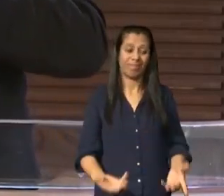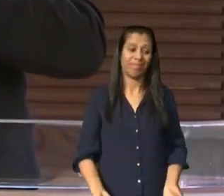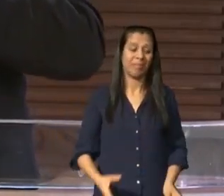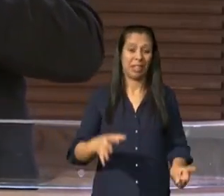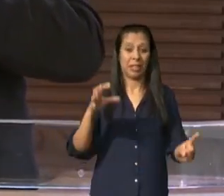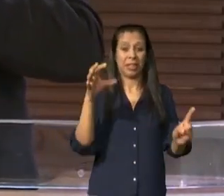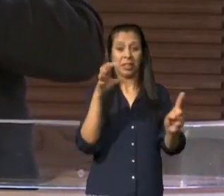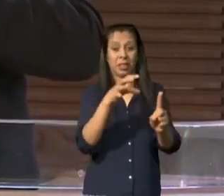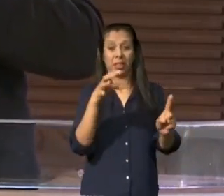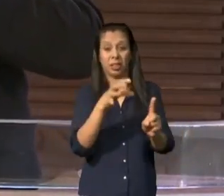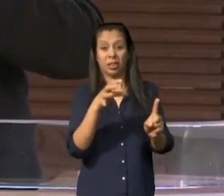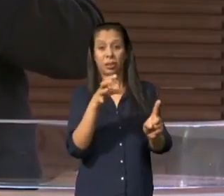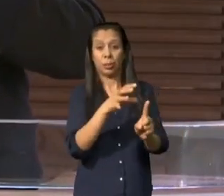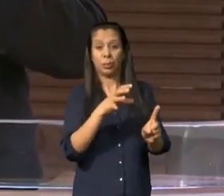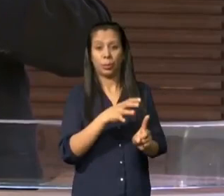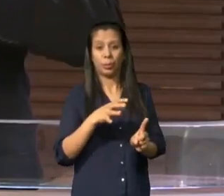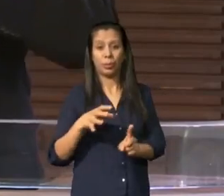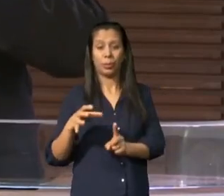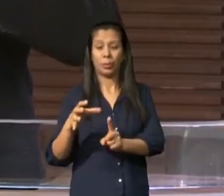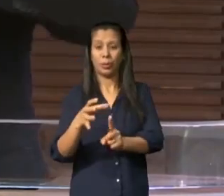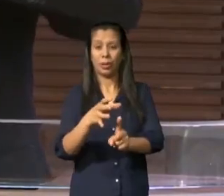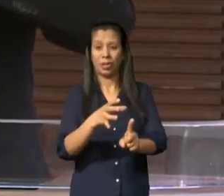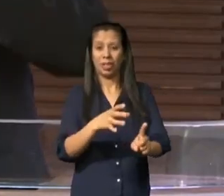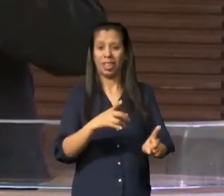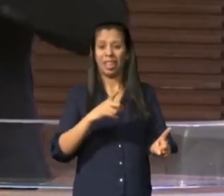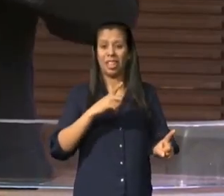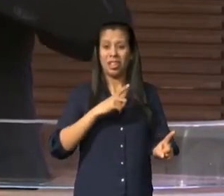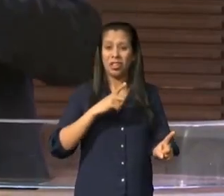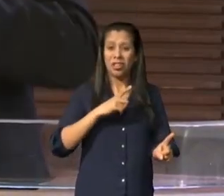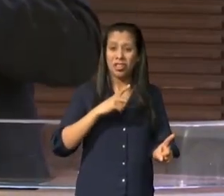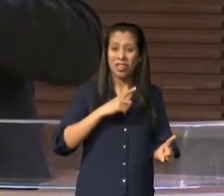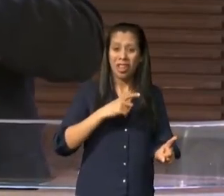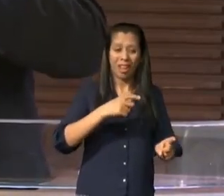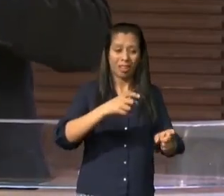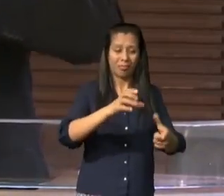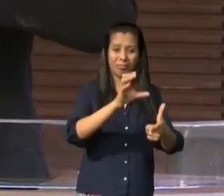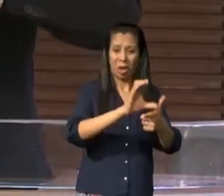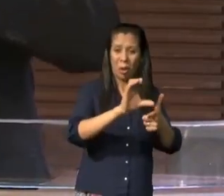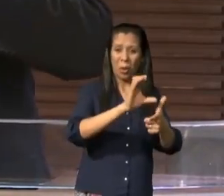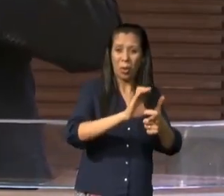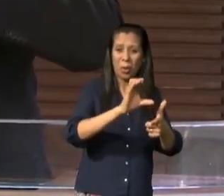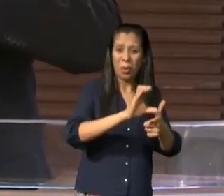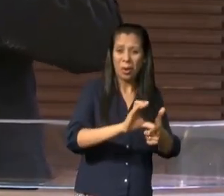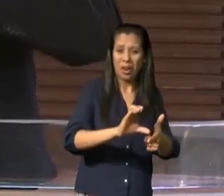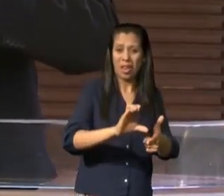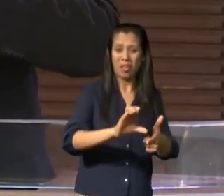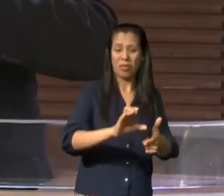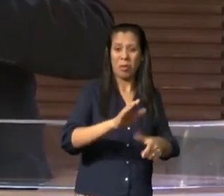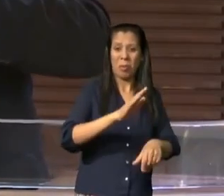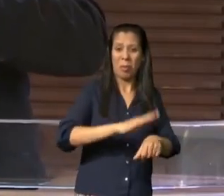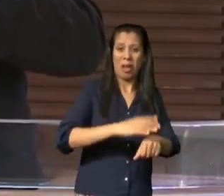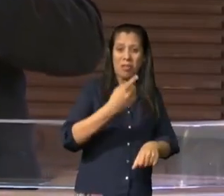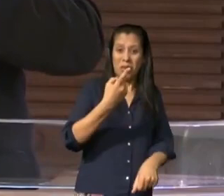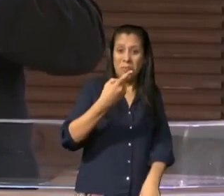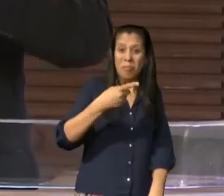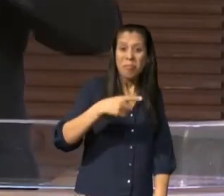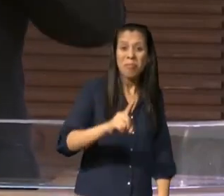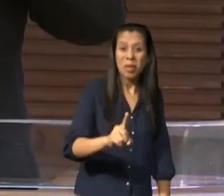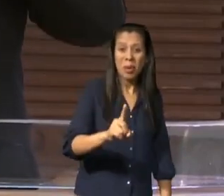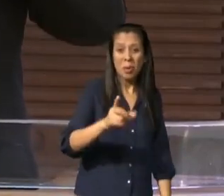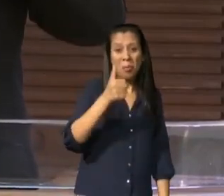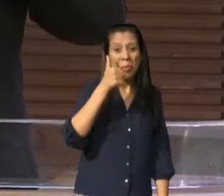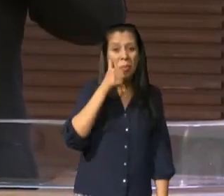historiadores existiam mais de mil prostitutas profissionais que ficavam a porta do templo